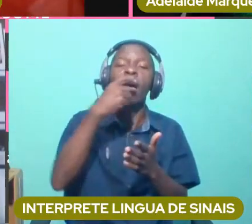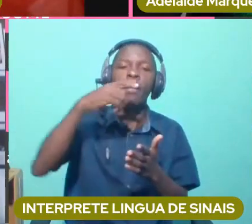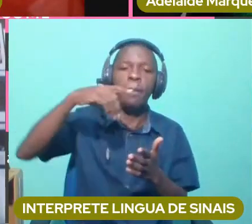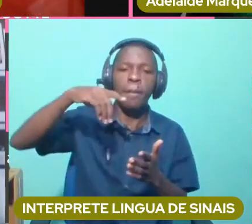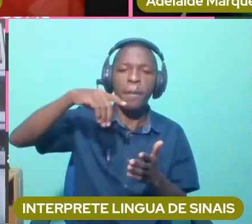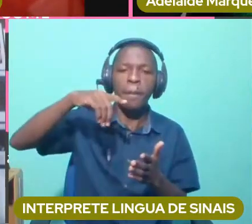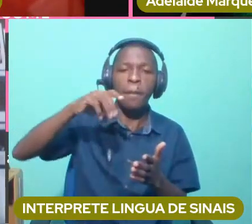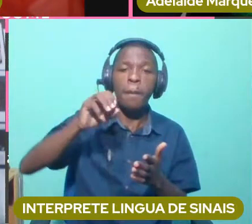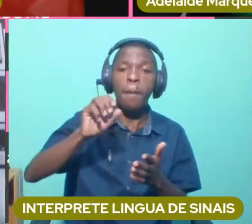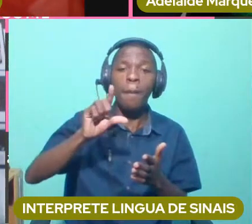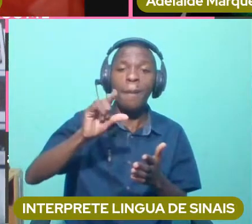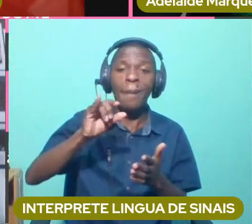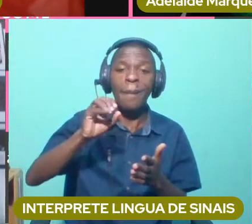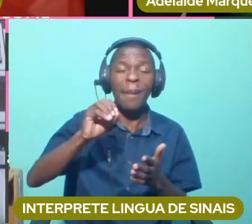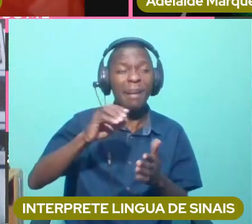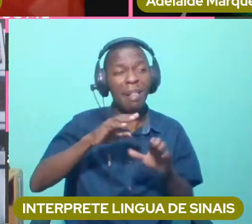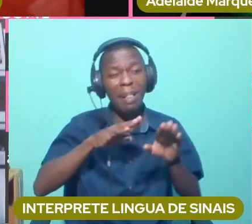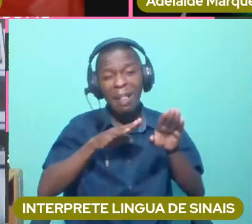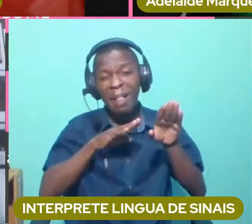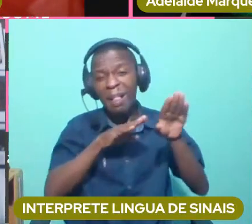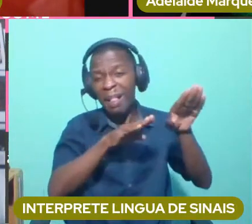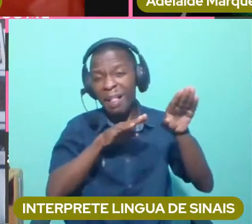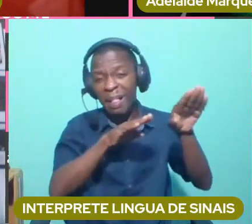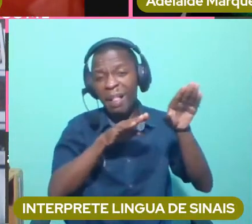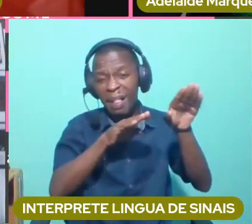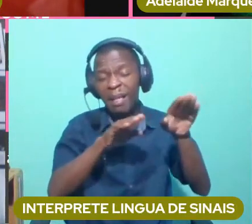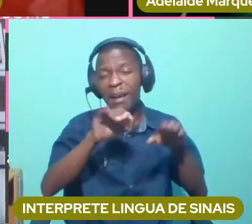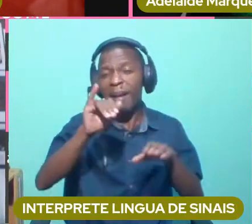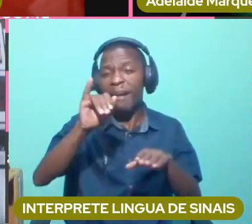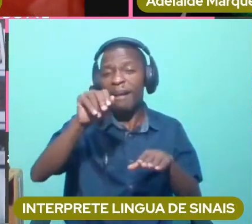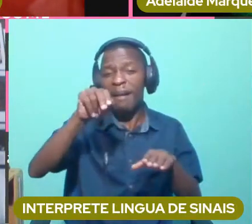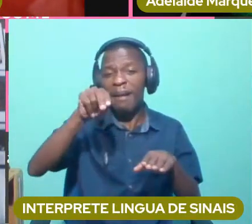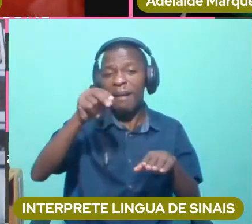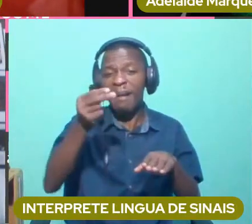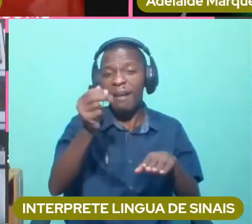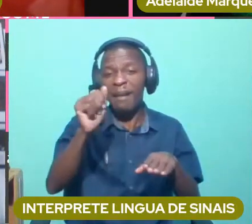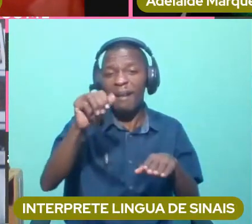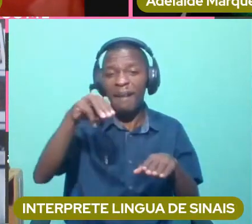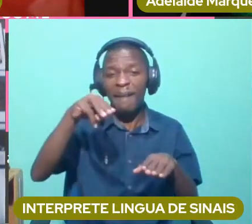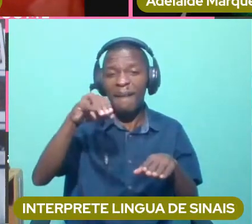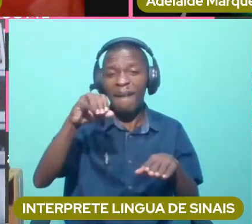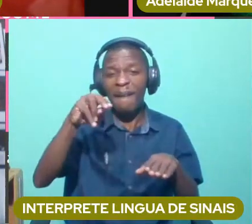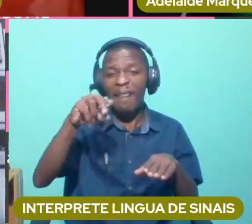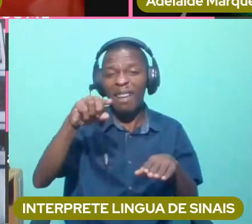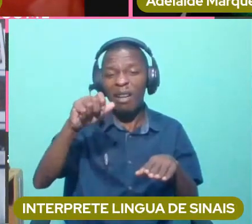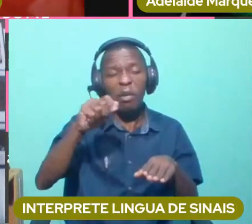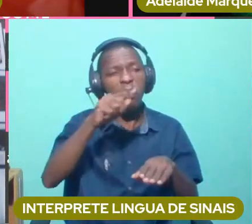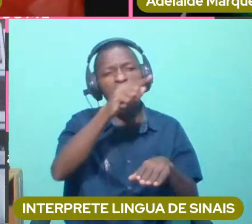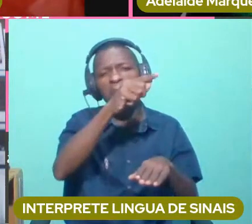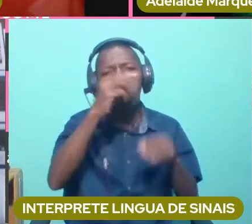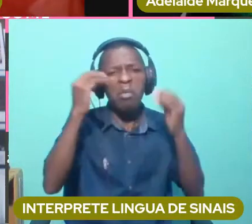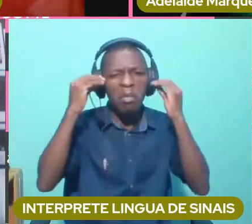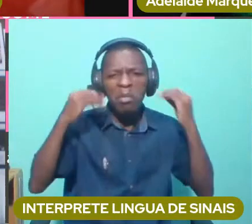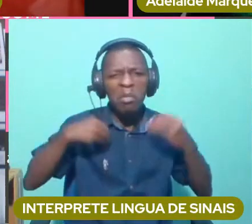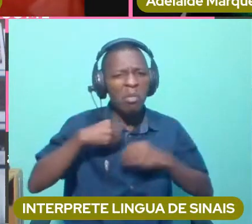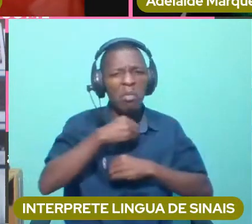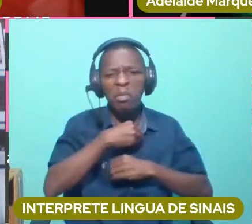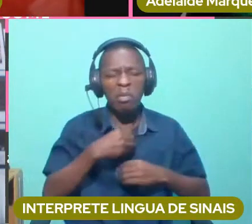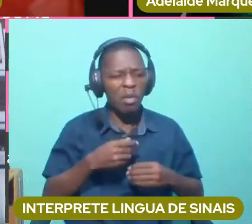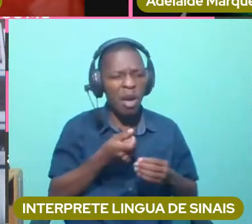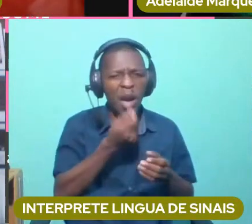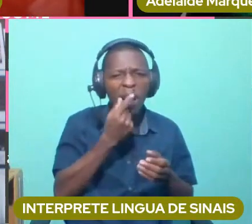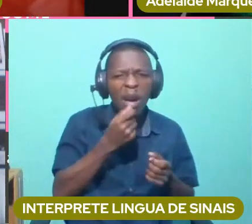havia o mínimo de condições sanitárias nem assistência médica. Posteriormente, vim para,